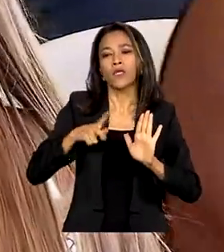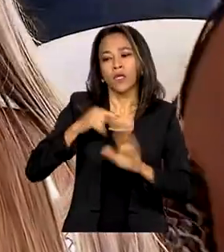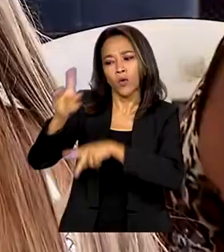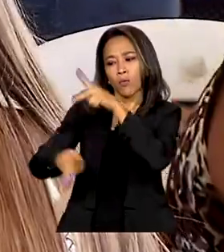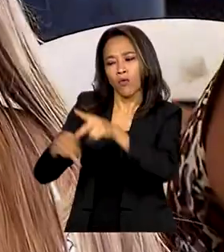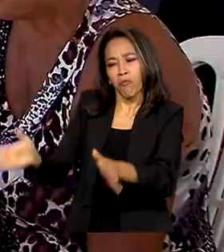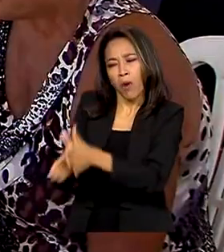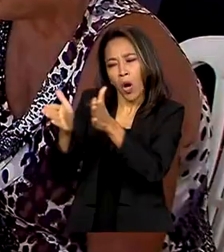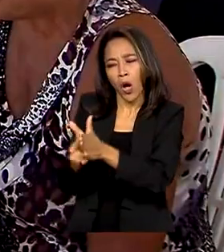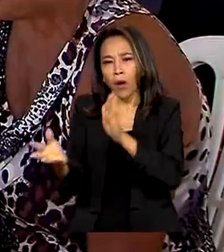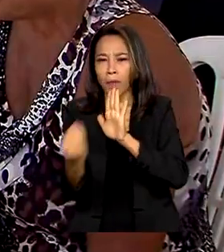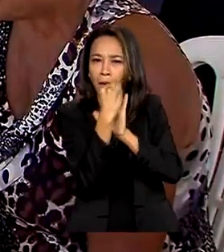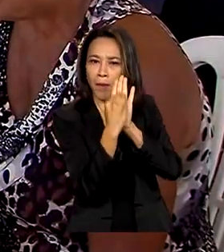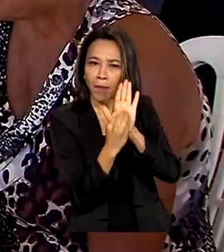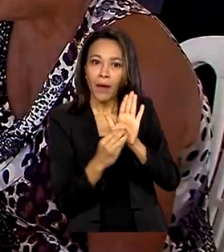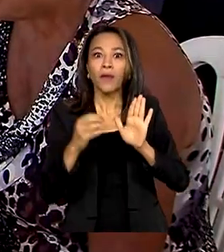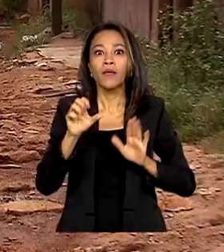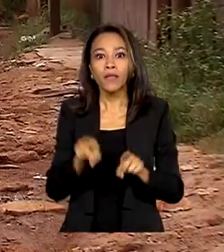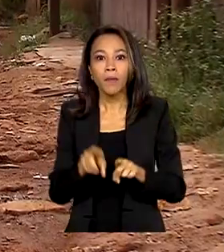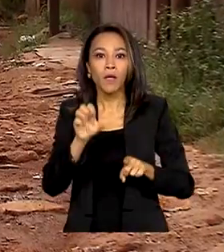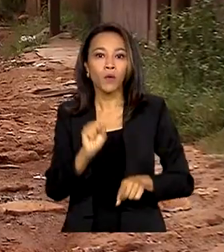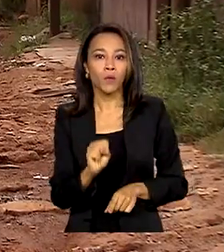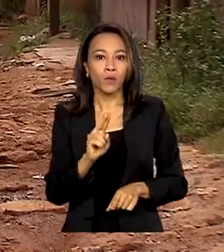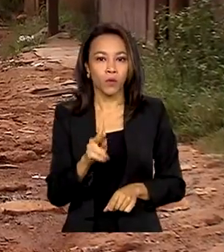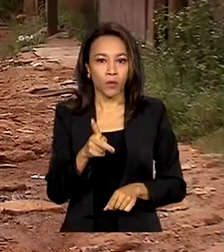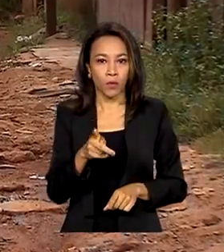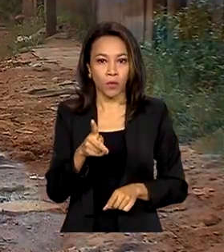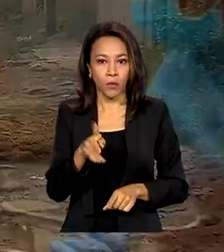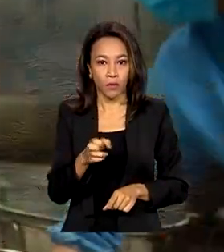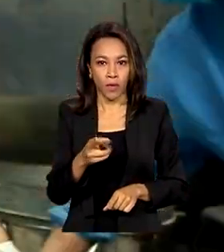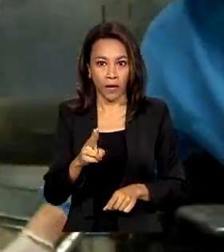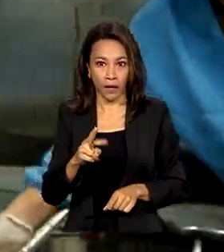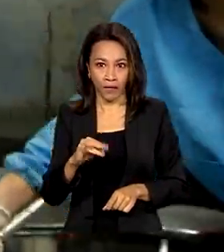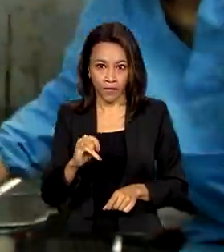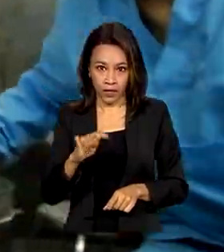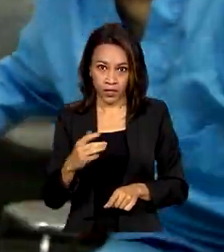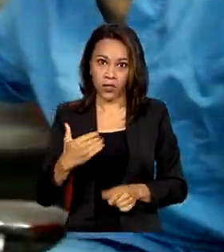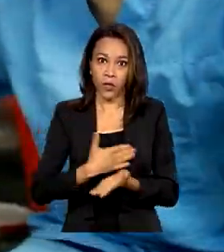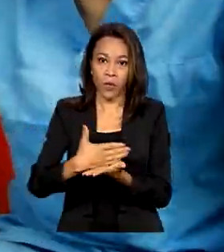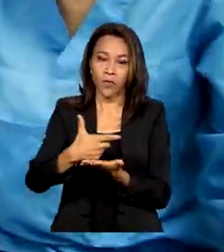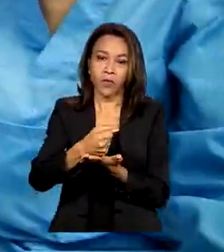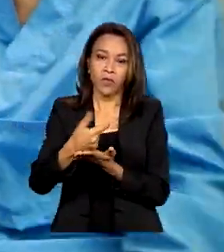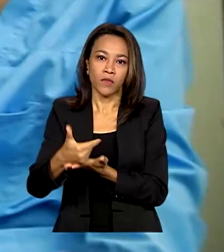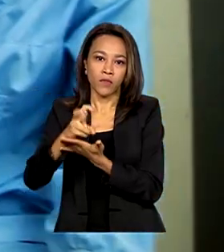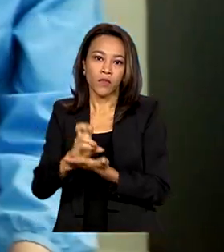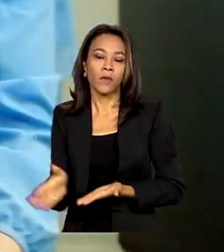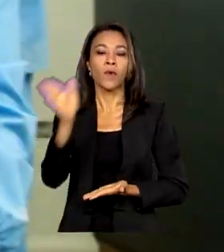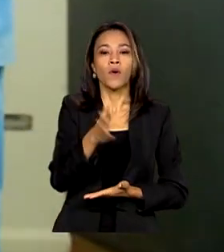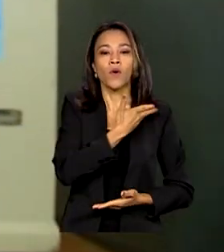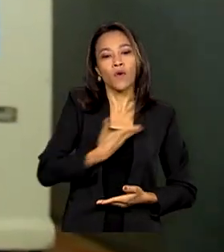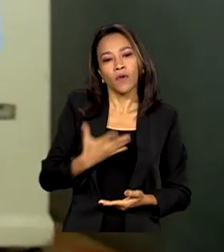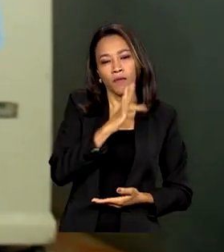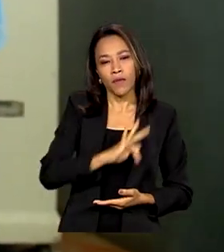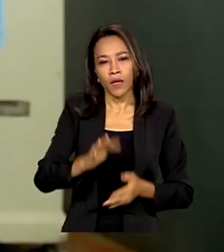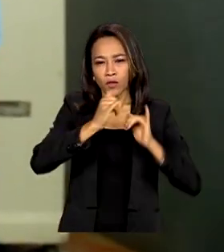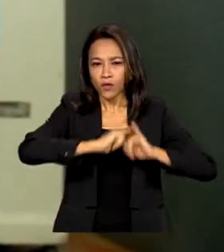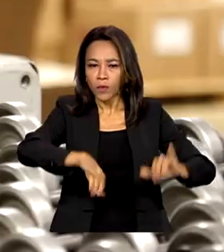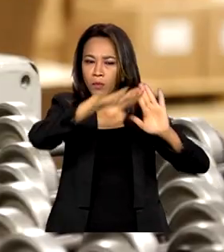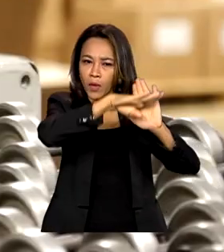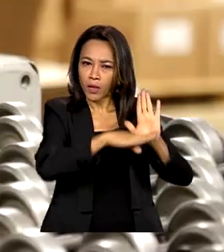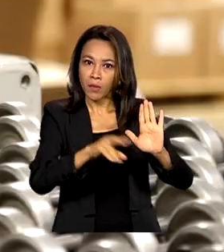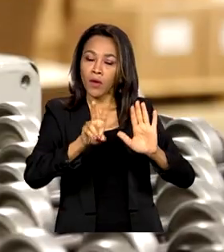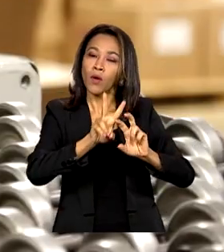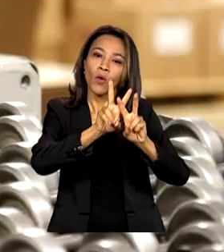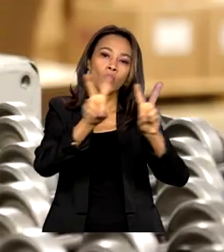pobres no orçamento e superávit a partir de 2025. Governo federal lança programa para ampliar a exportação de